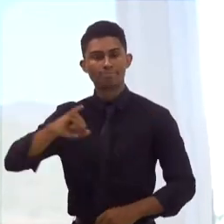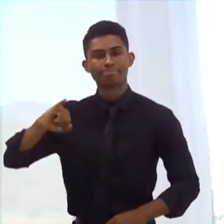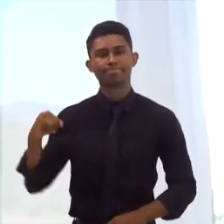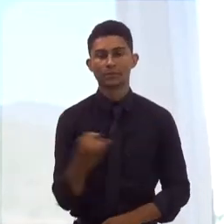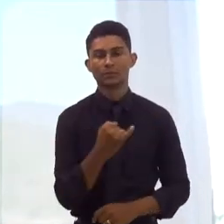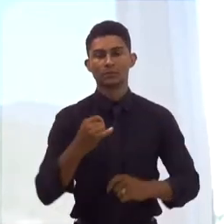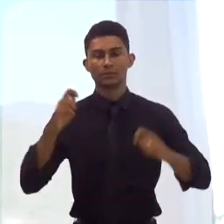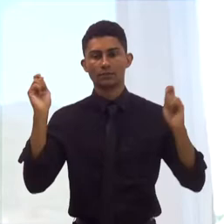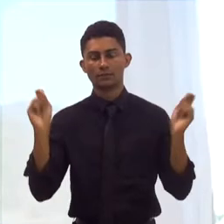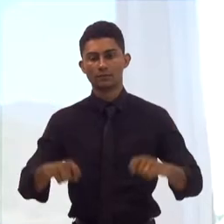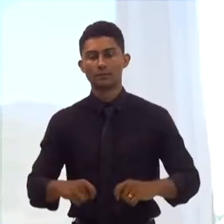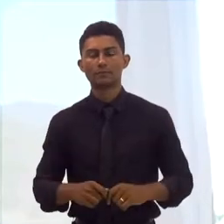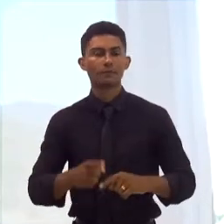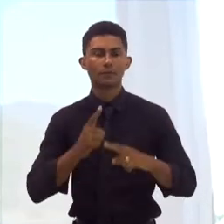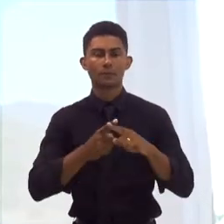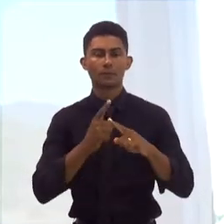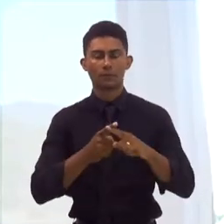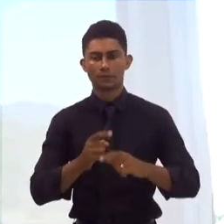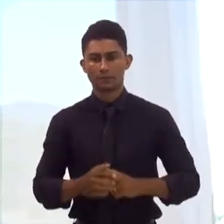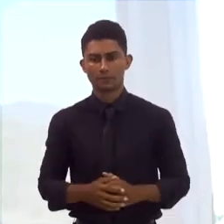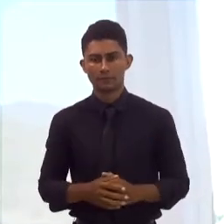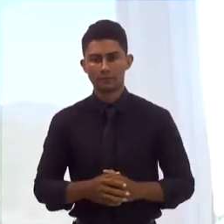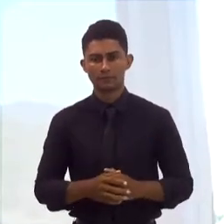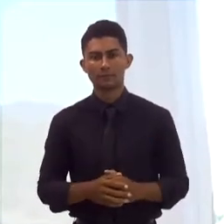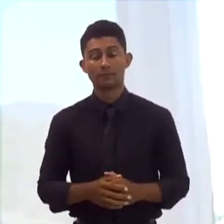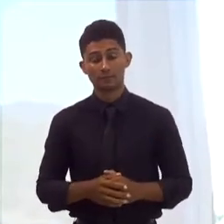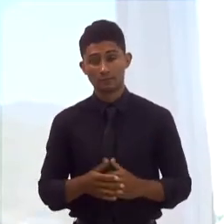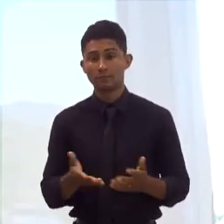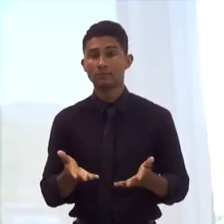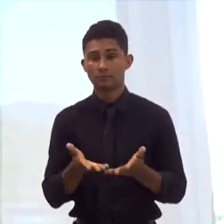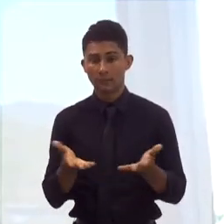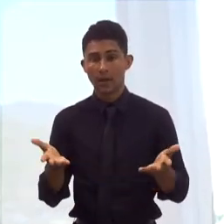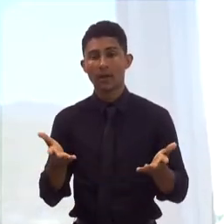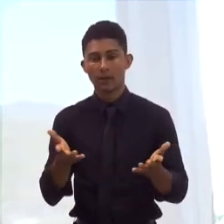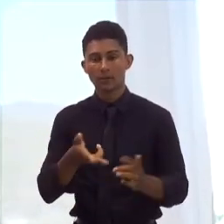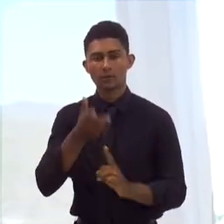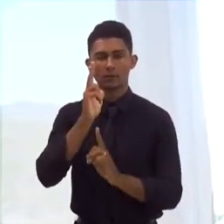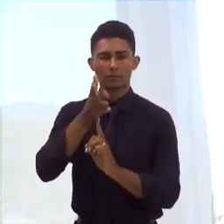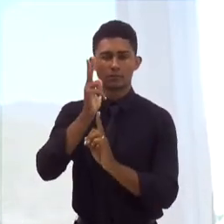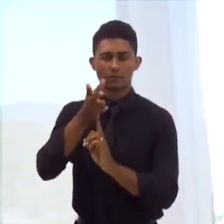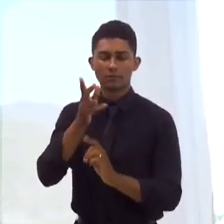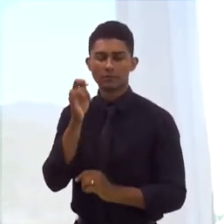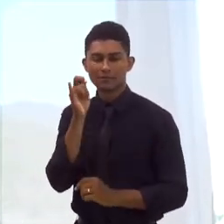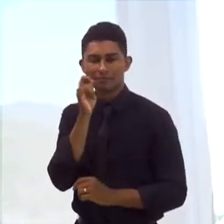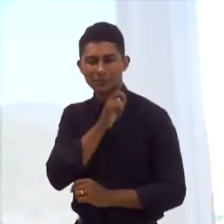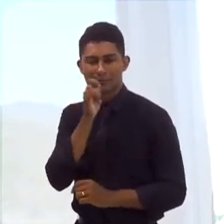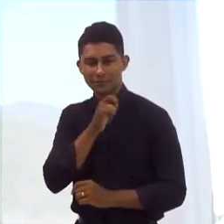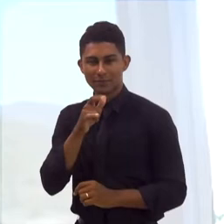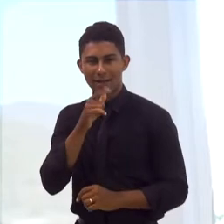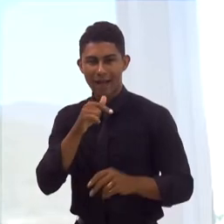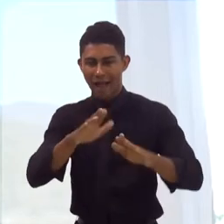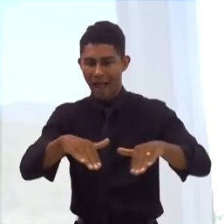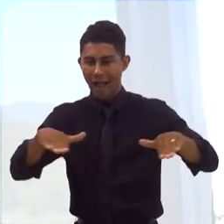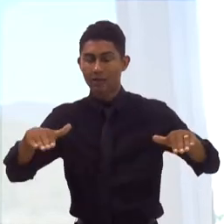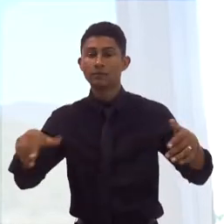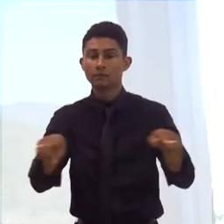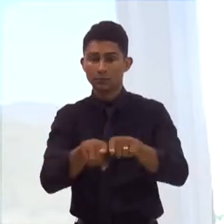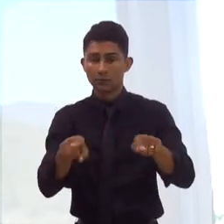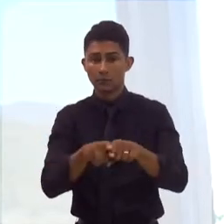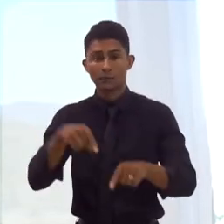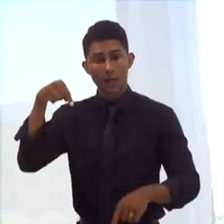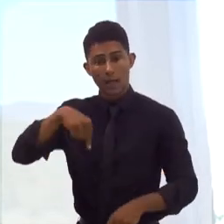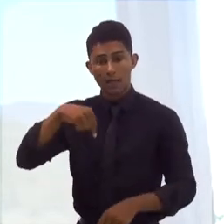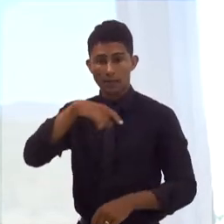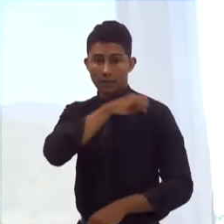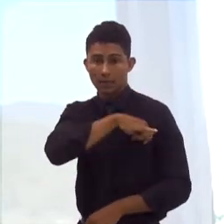ainda maior, não só por conta da geração eólica offshore em si, mas, sobretudo, a oportunidade de atrair